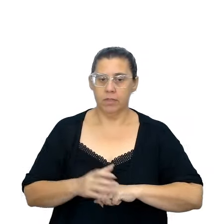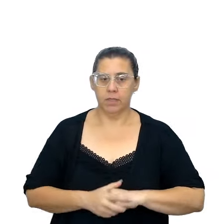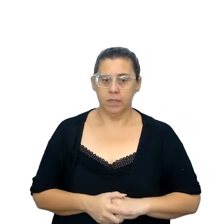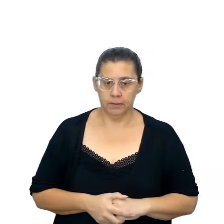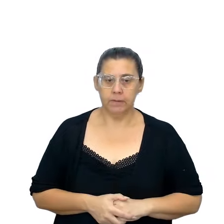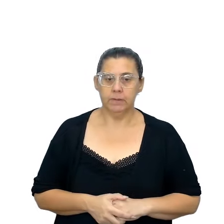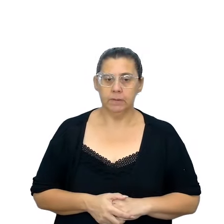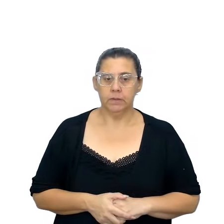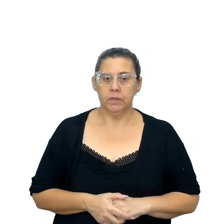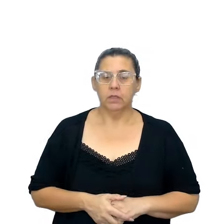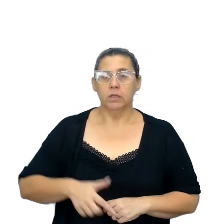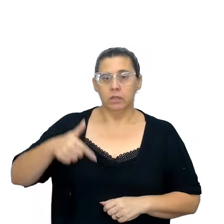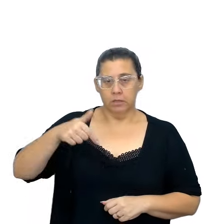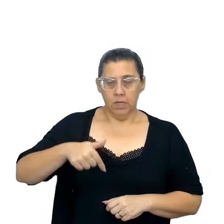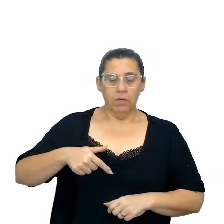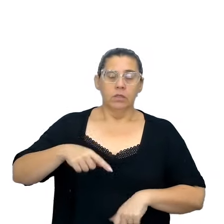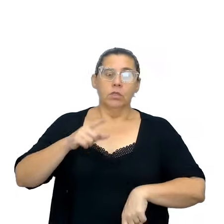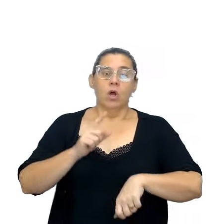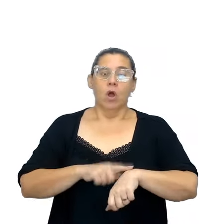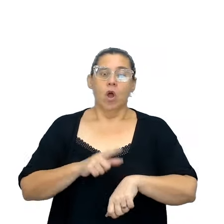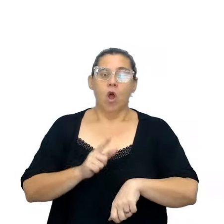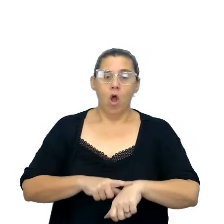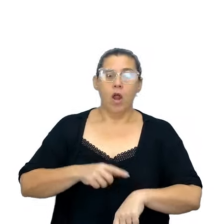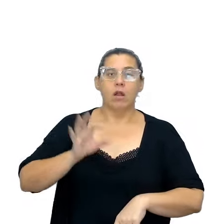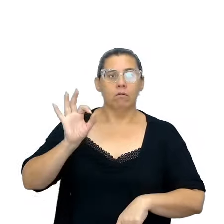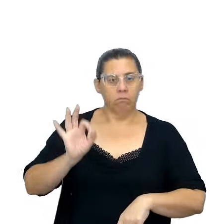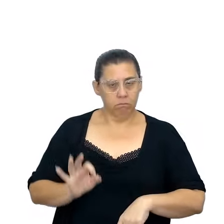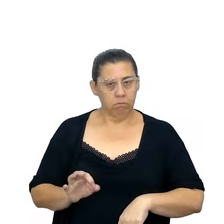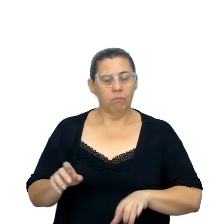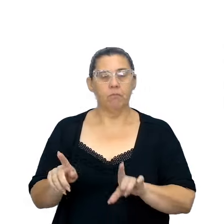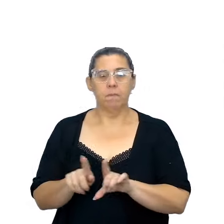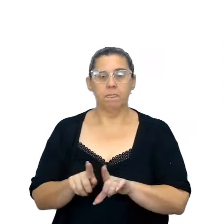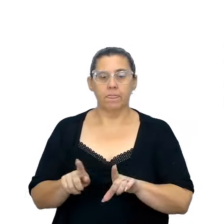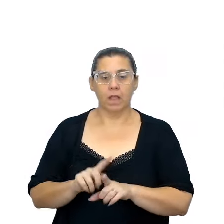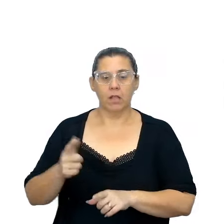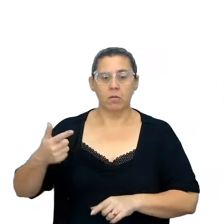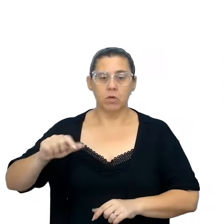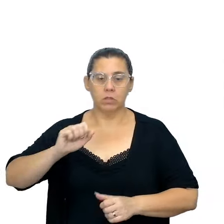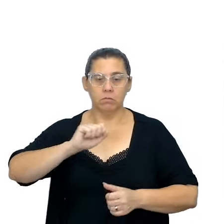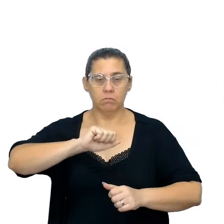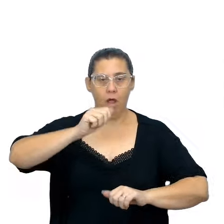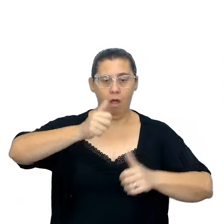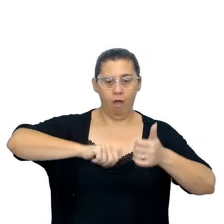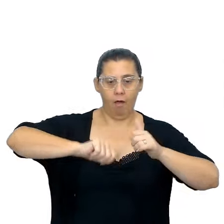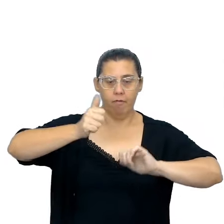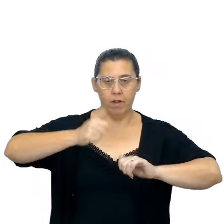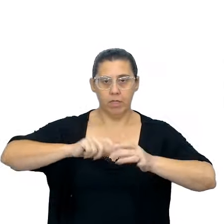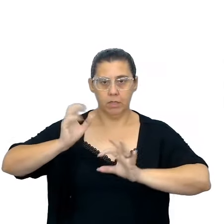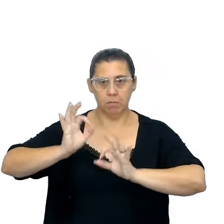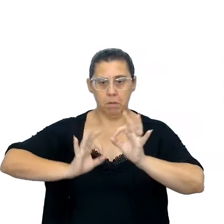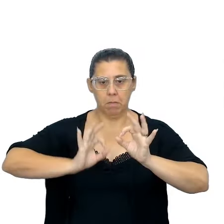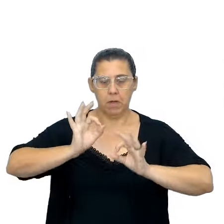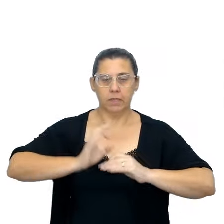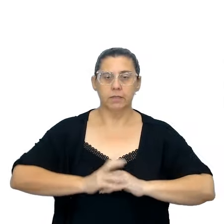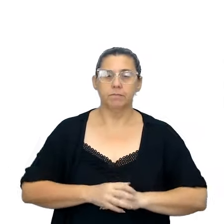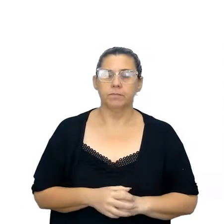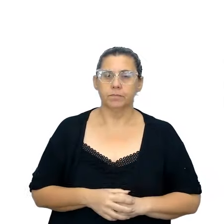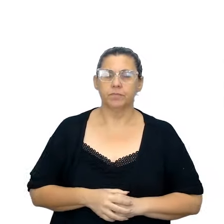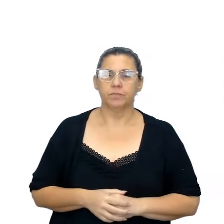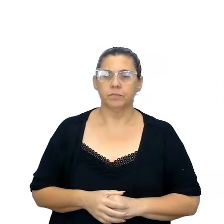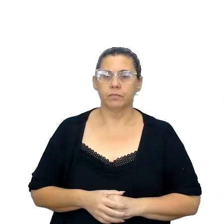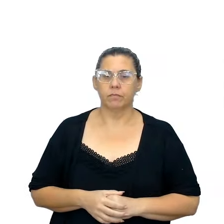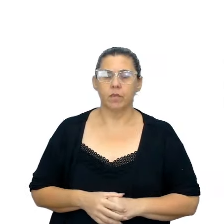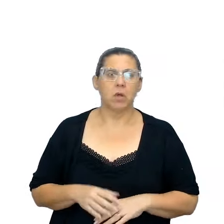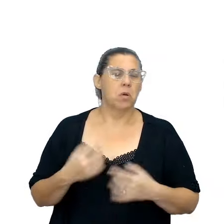produção também textual, na sexta aula e na sétima, e depois tem uma avaliação dessa produção também. Por que